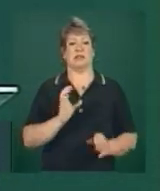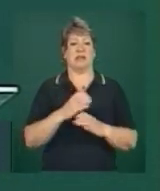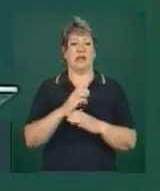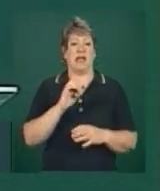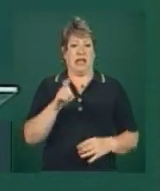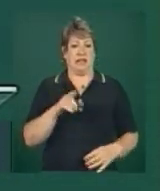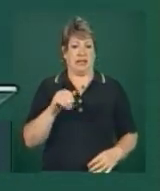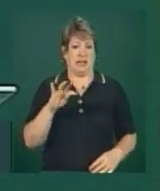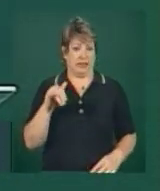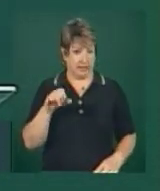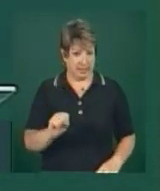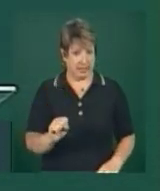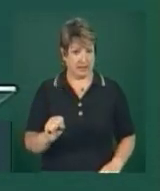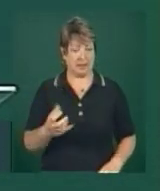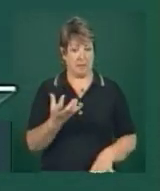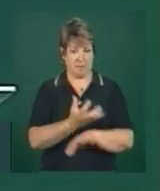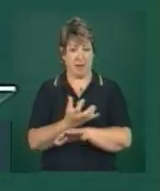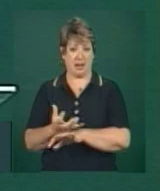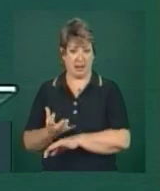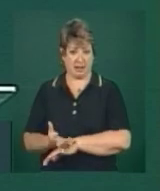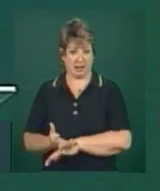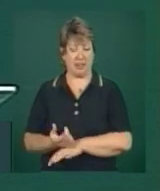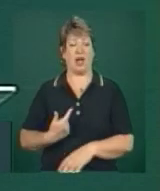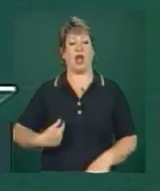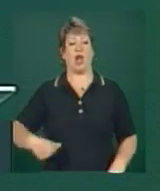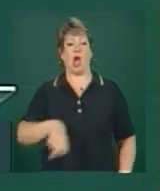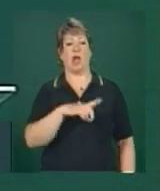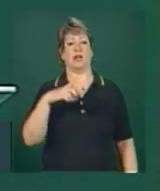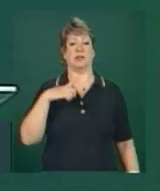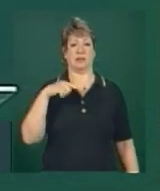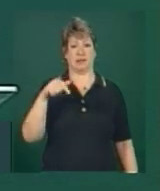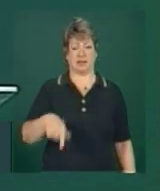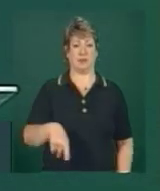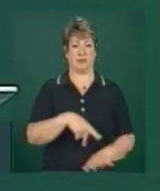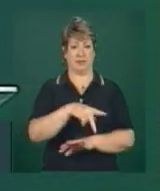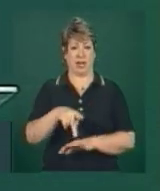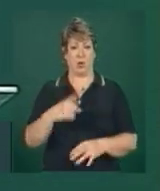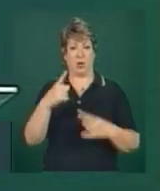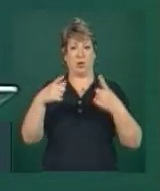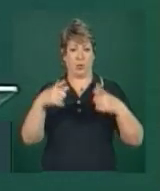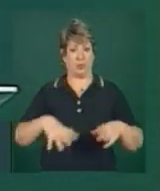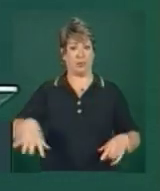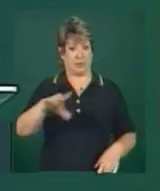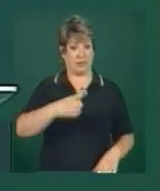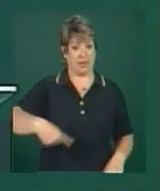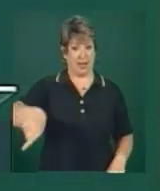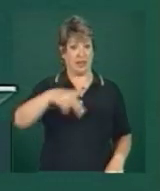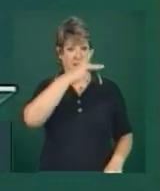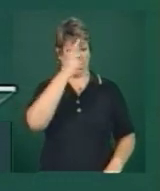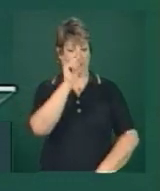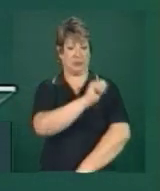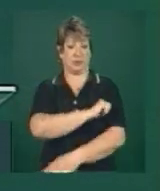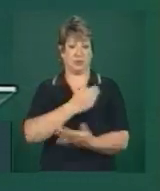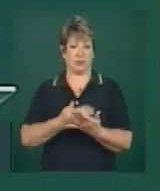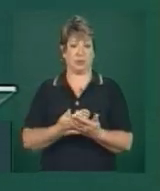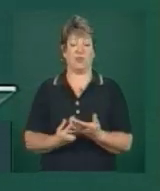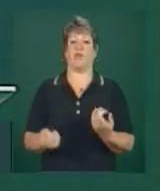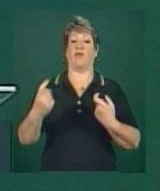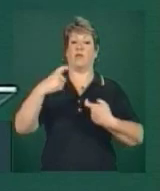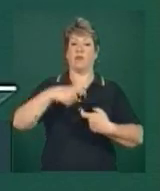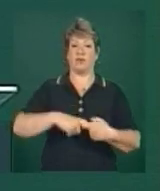tenhamos no país um ambiente em que esses estudantes voltem, integrem as suas